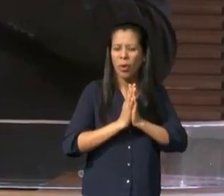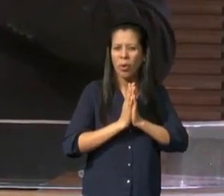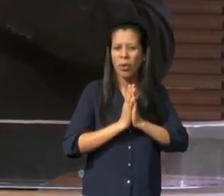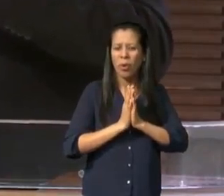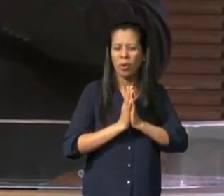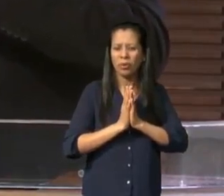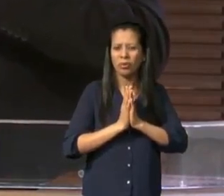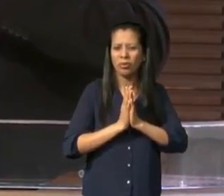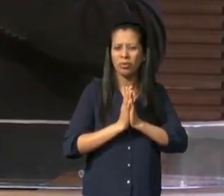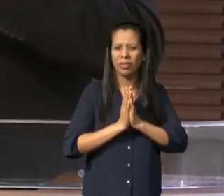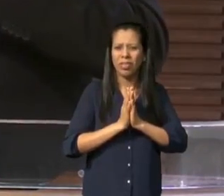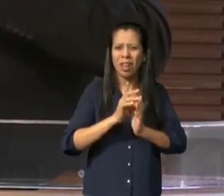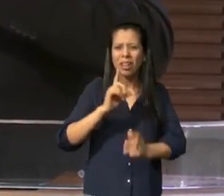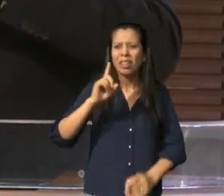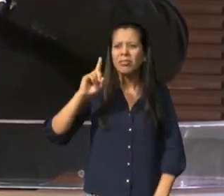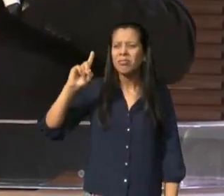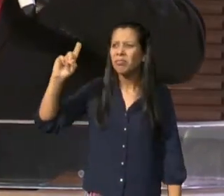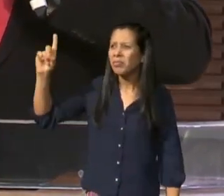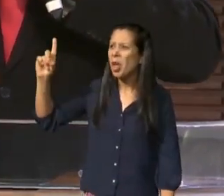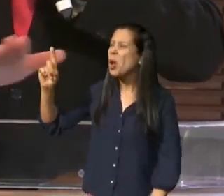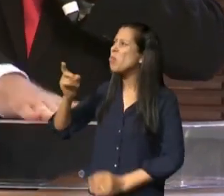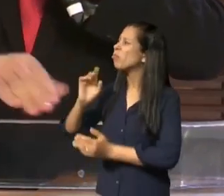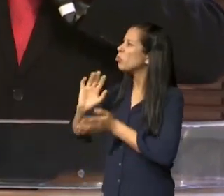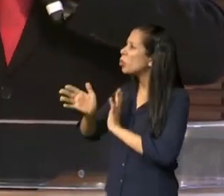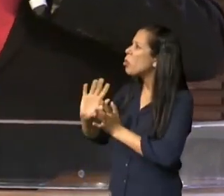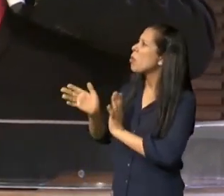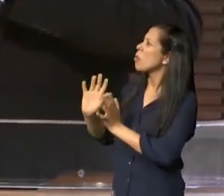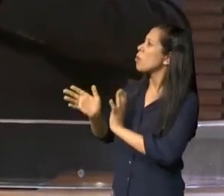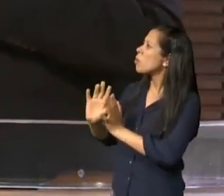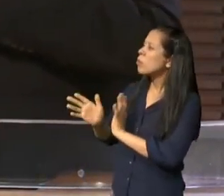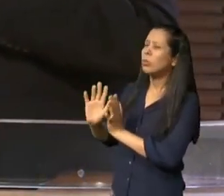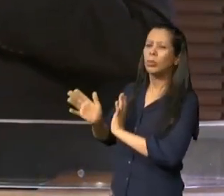falo assim para Deus Senhor eu preciso disso disso disso disso disso